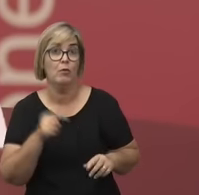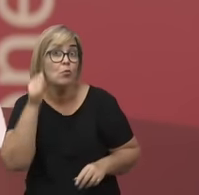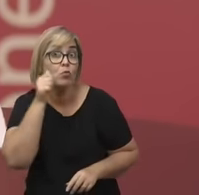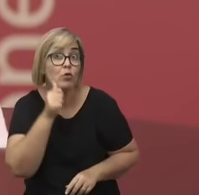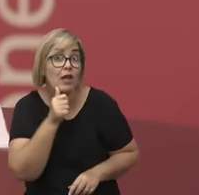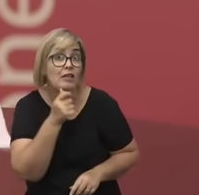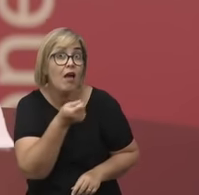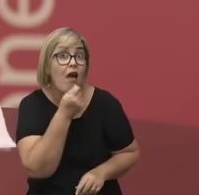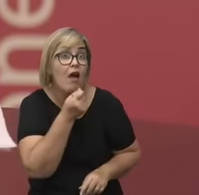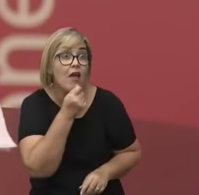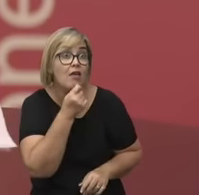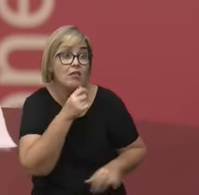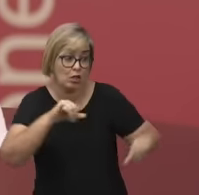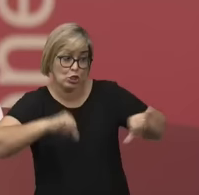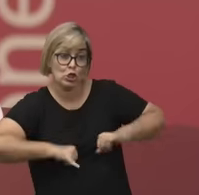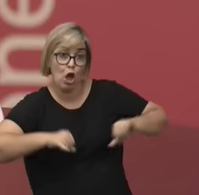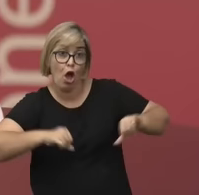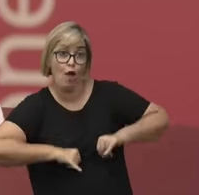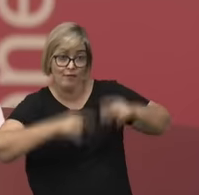do espaço